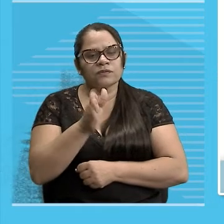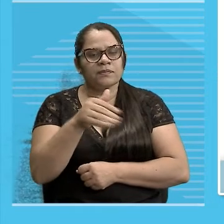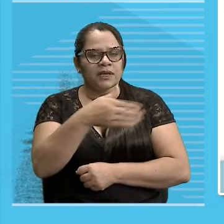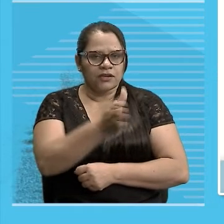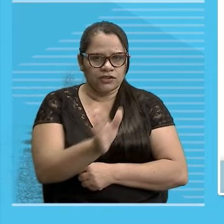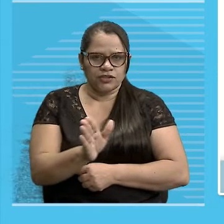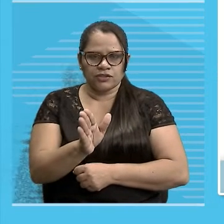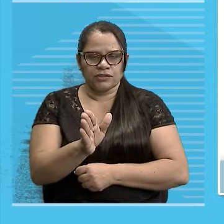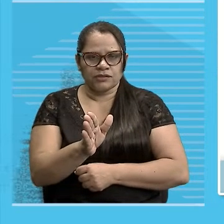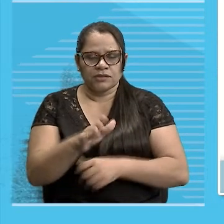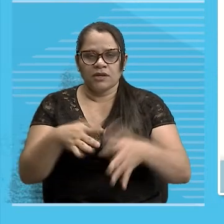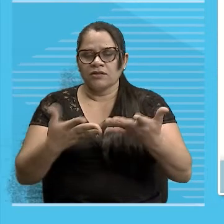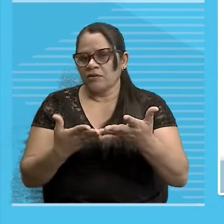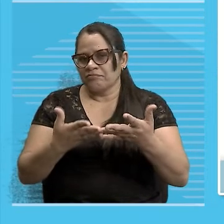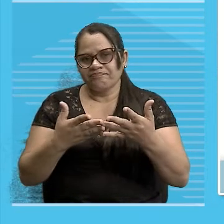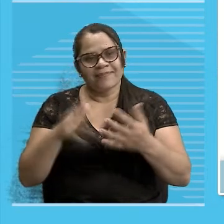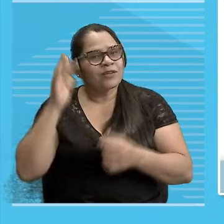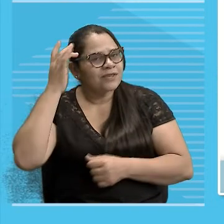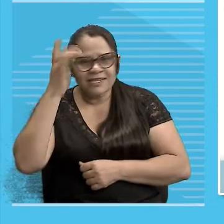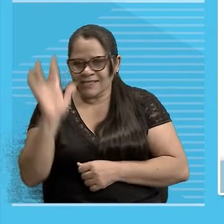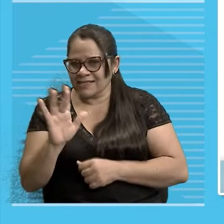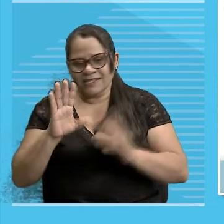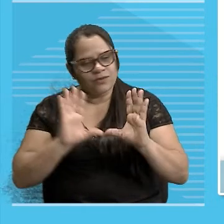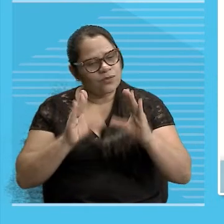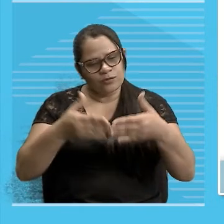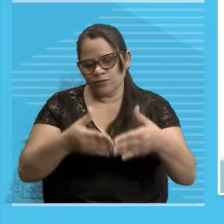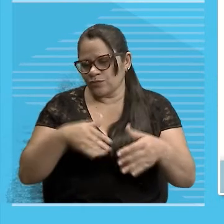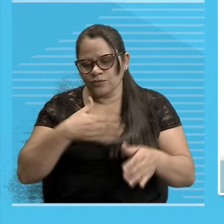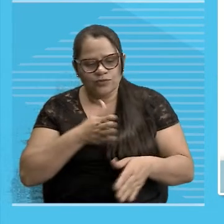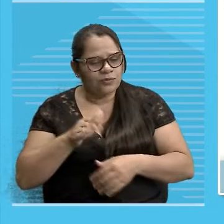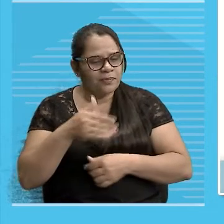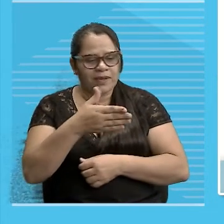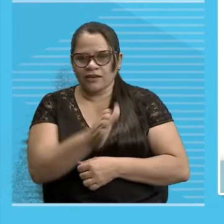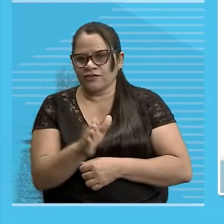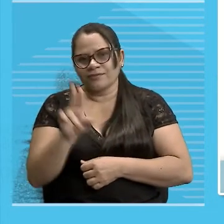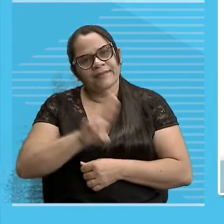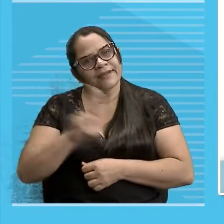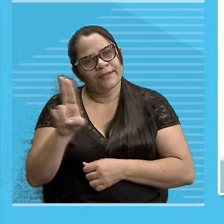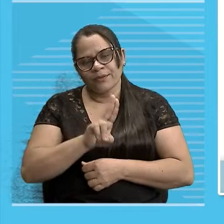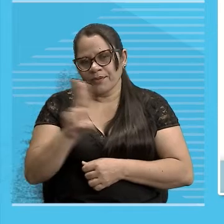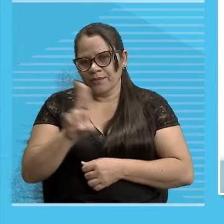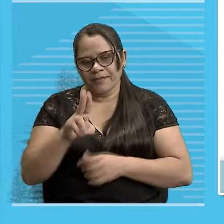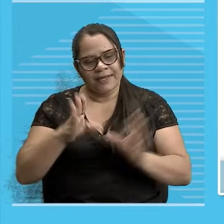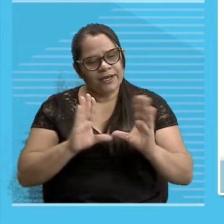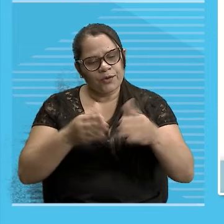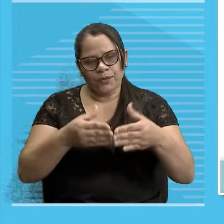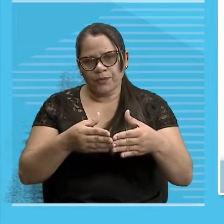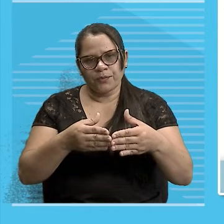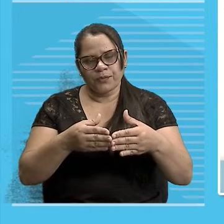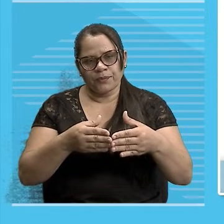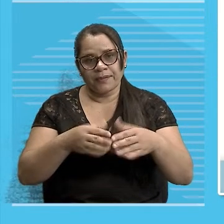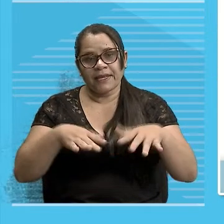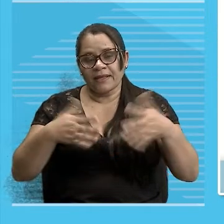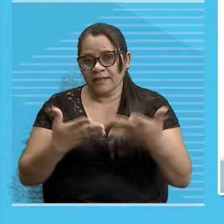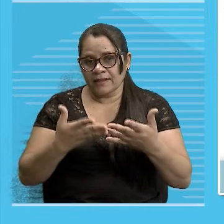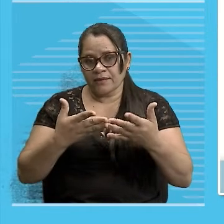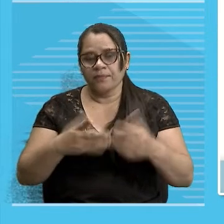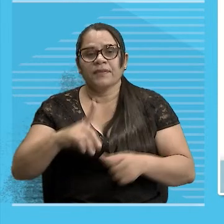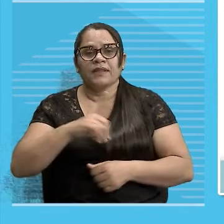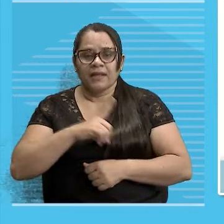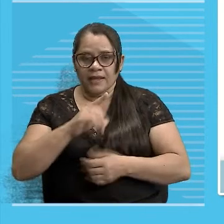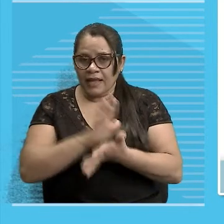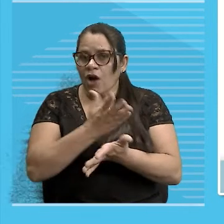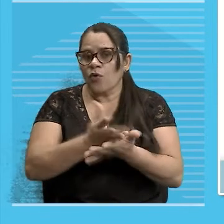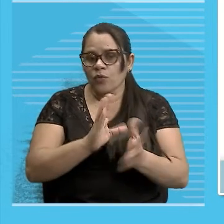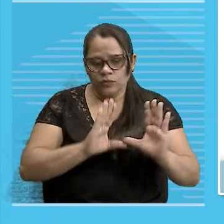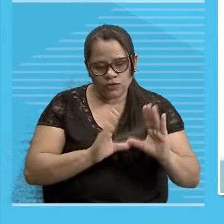esses peixes Realmente andam em Cardume Vai lá Andam em grupo Né? Aí Tem alguns